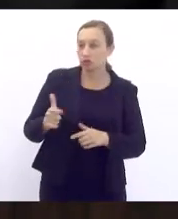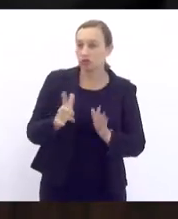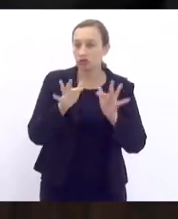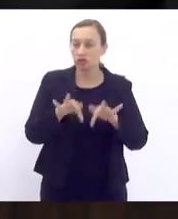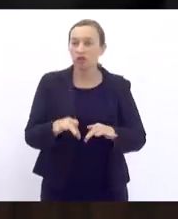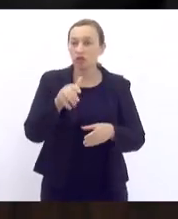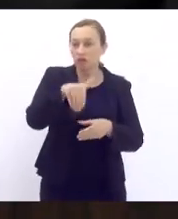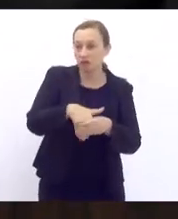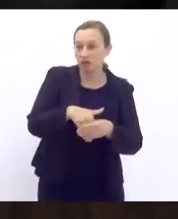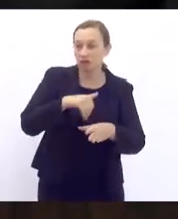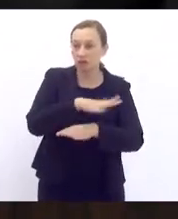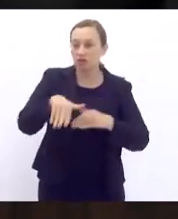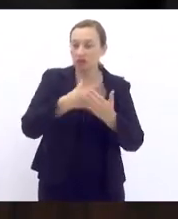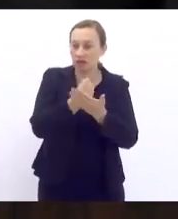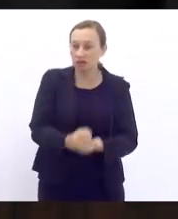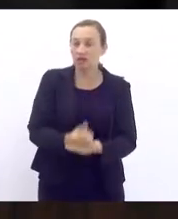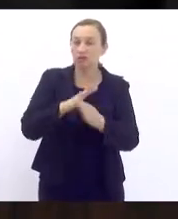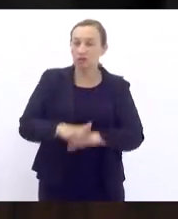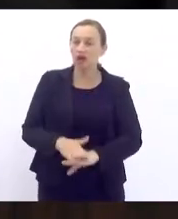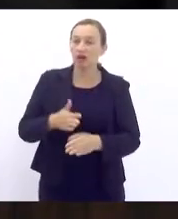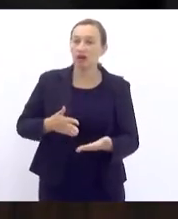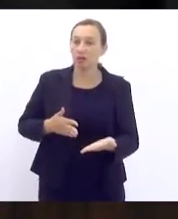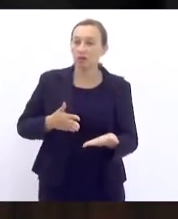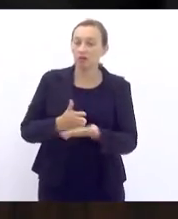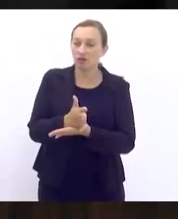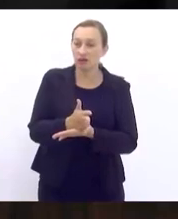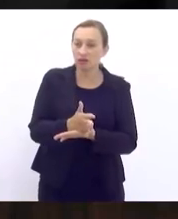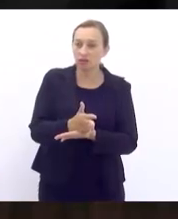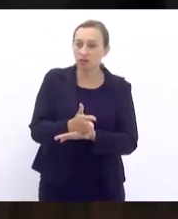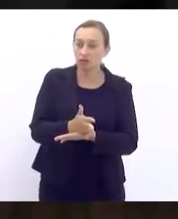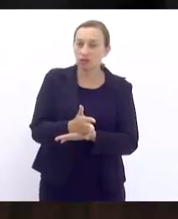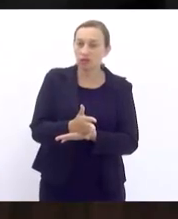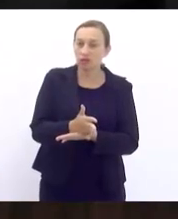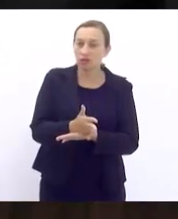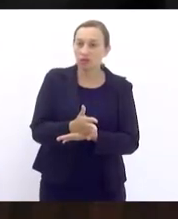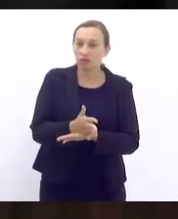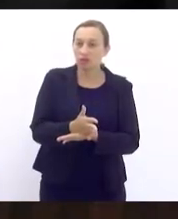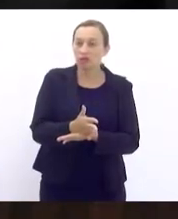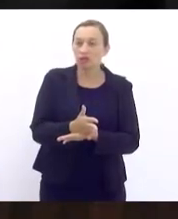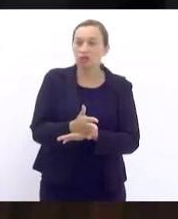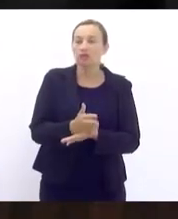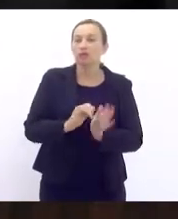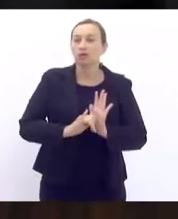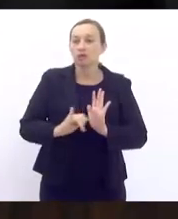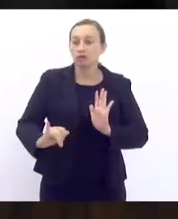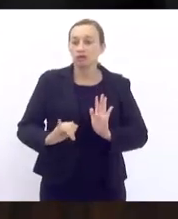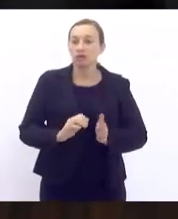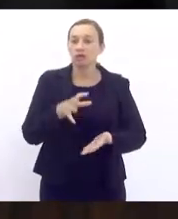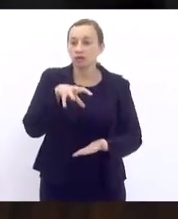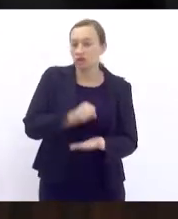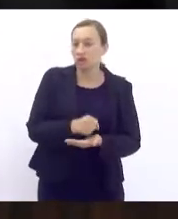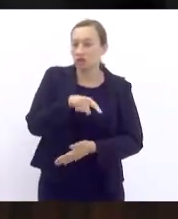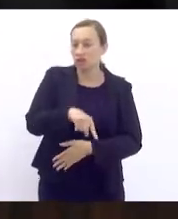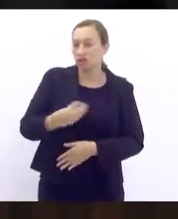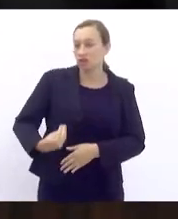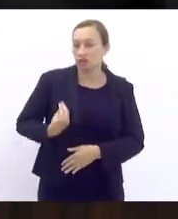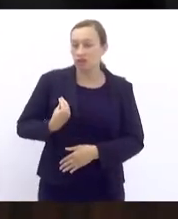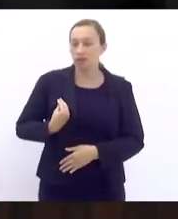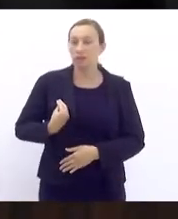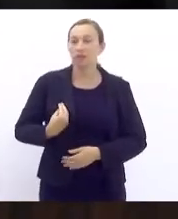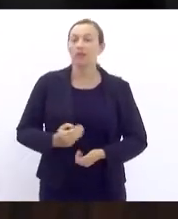em votação. Senhores que aprovam, permanecem como estão. Aprovado, vai autógrafo. Gostaria de registrar aqui a presença